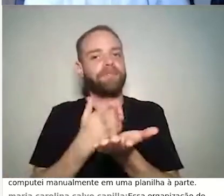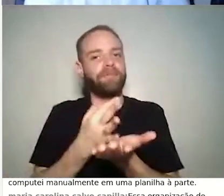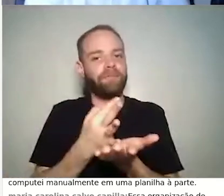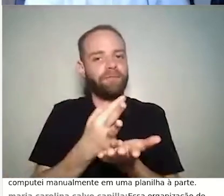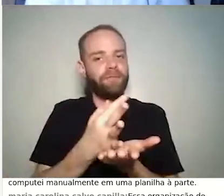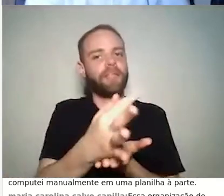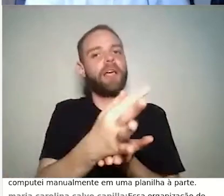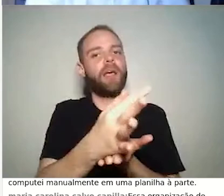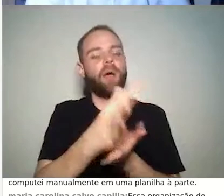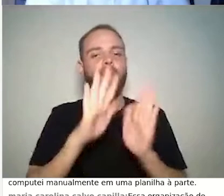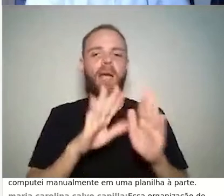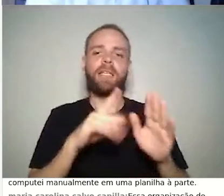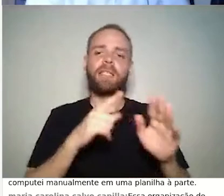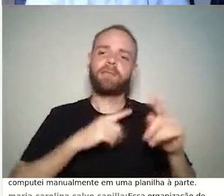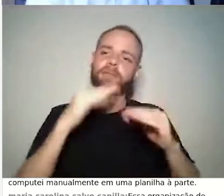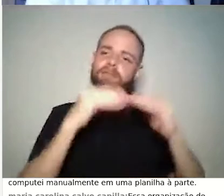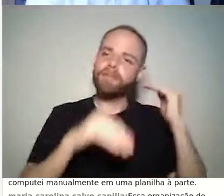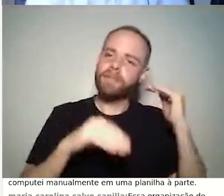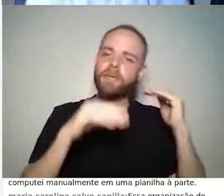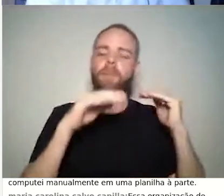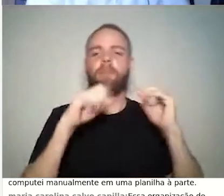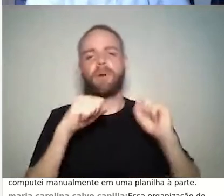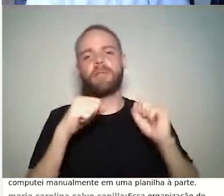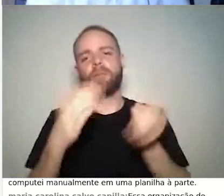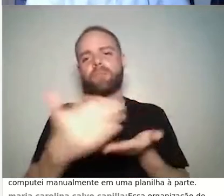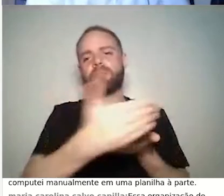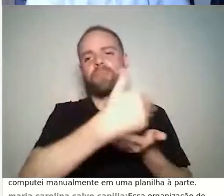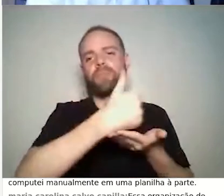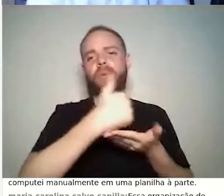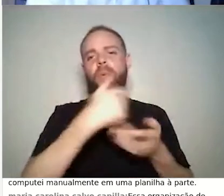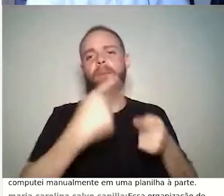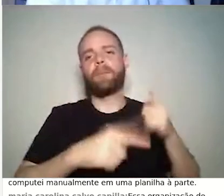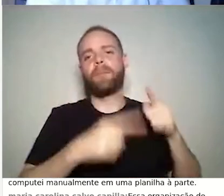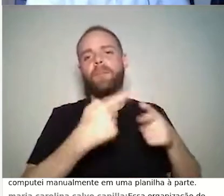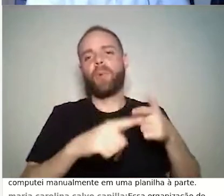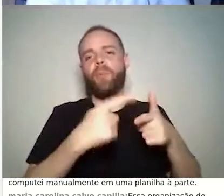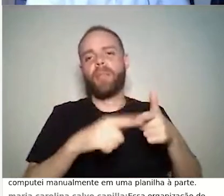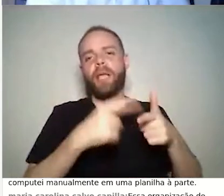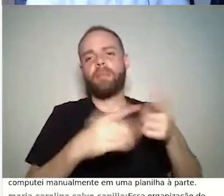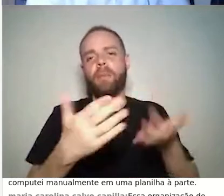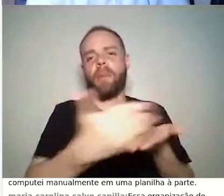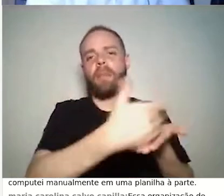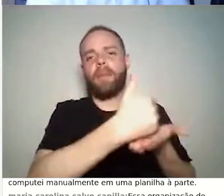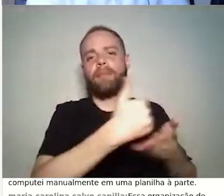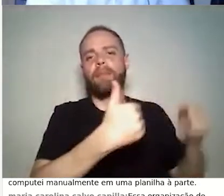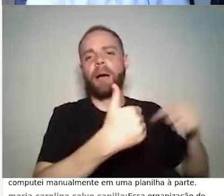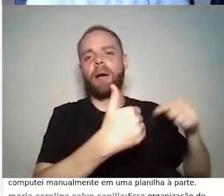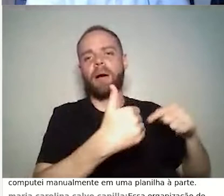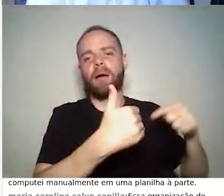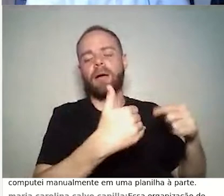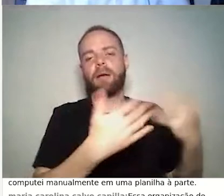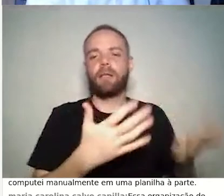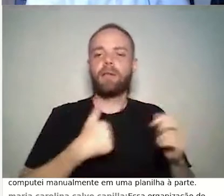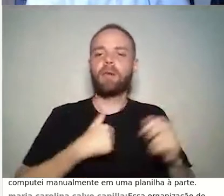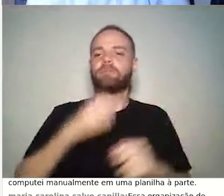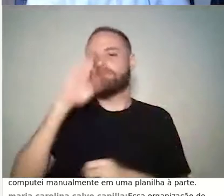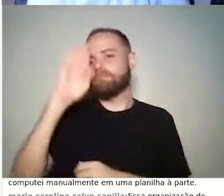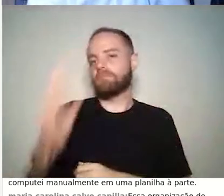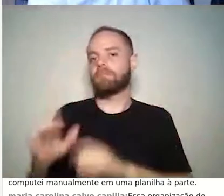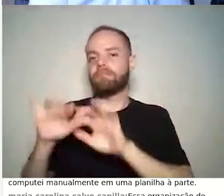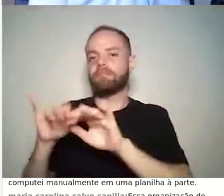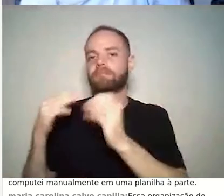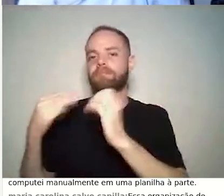problema na turma, na qualidade da turma, aí neste caso a minha recomendação é entrar em contato direto com a administração do Moodle